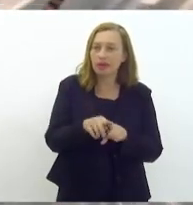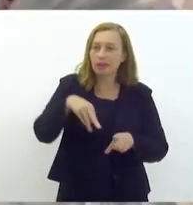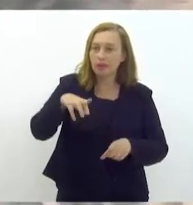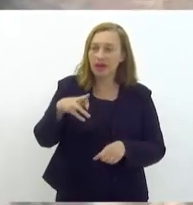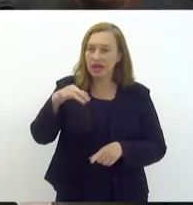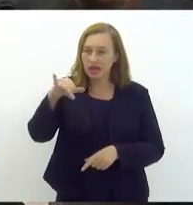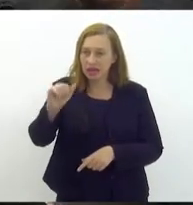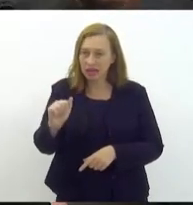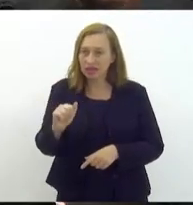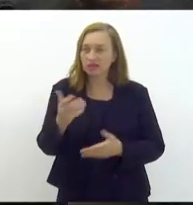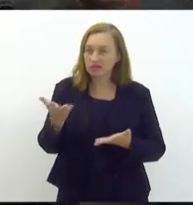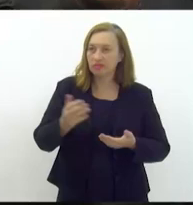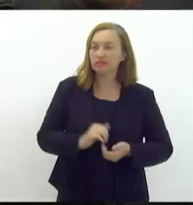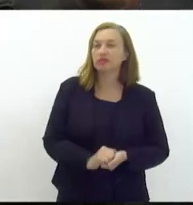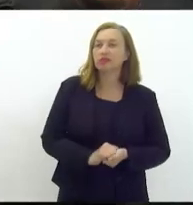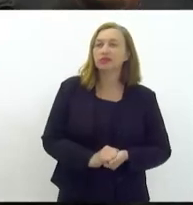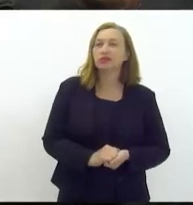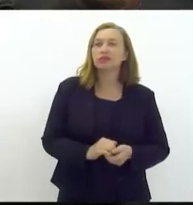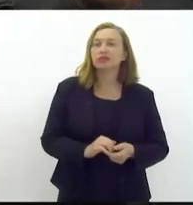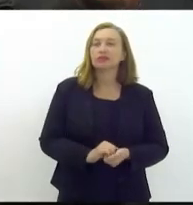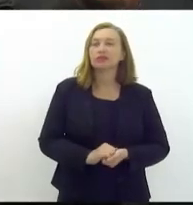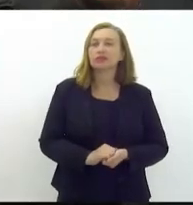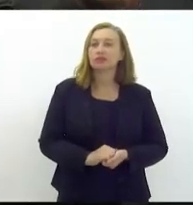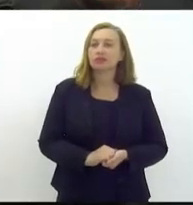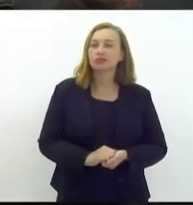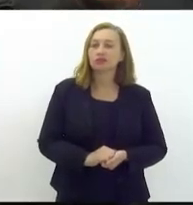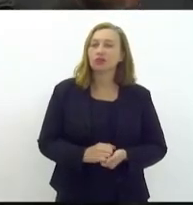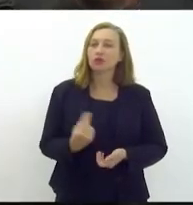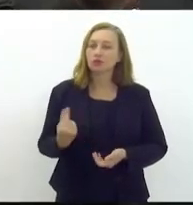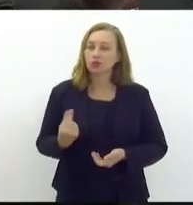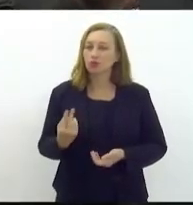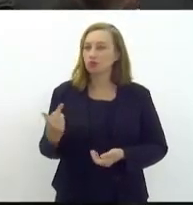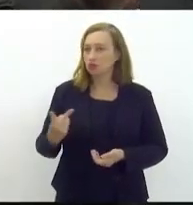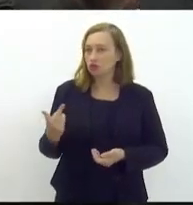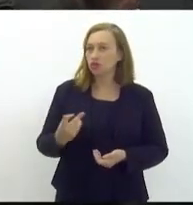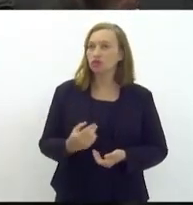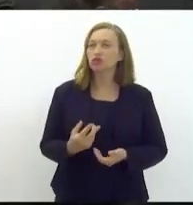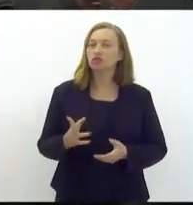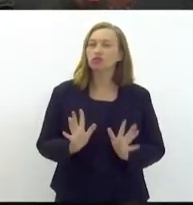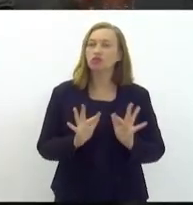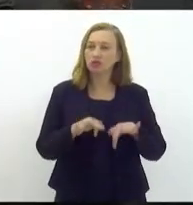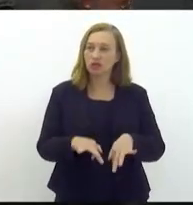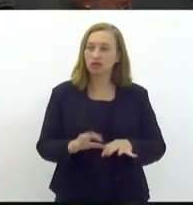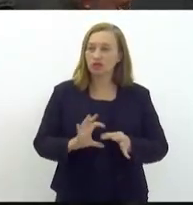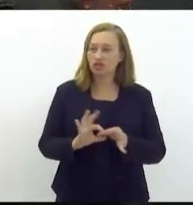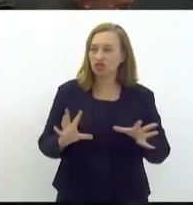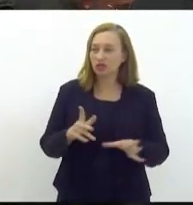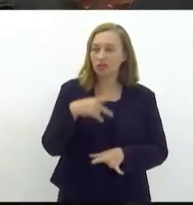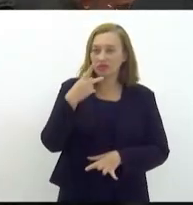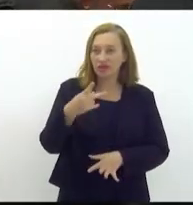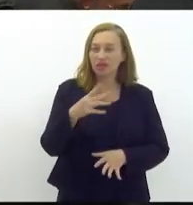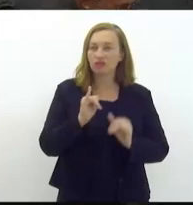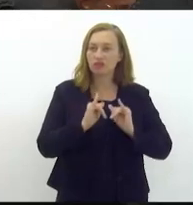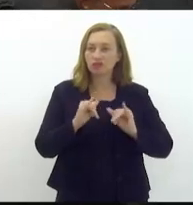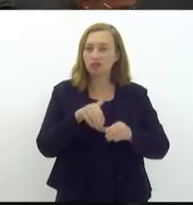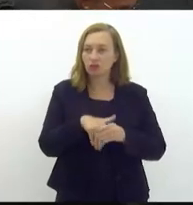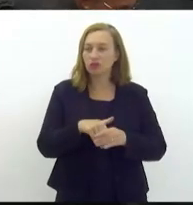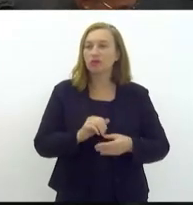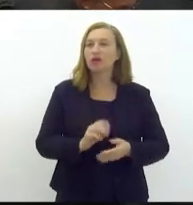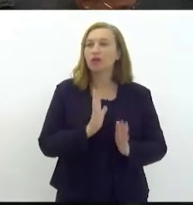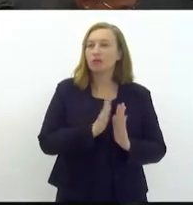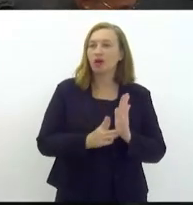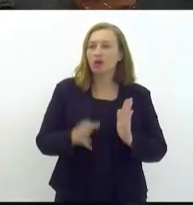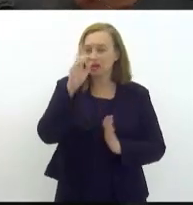gentileza, a mesa. Qual autoria? Os dois. Ao final eu vou abrir para a declaração. Pela ordem, senhora presidente.